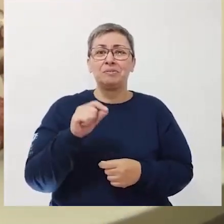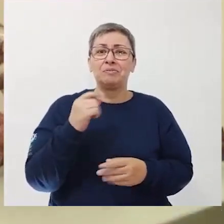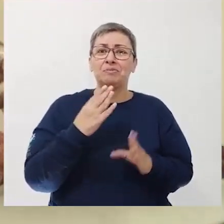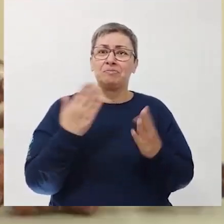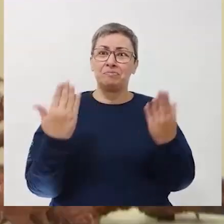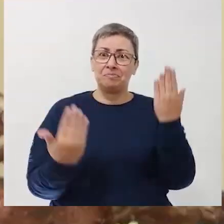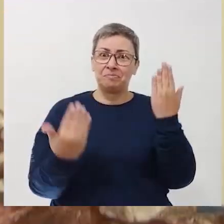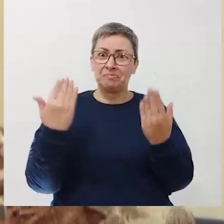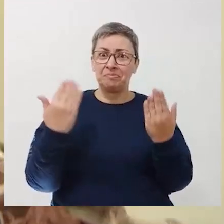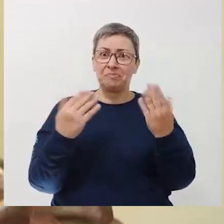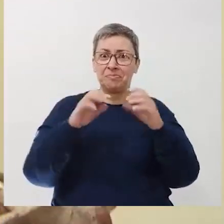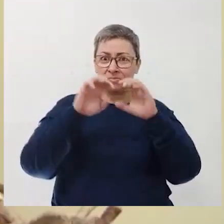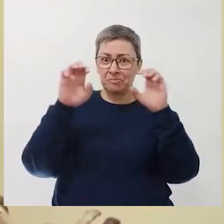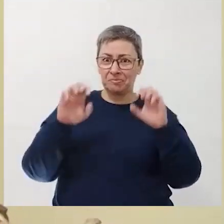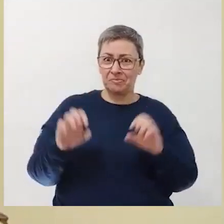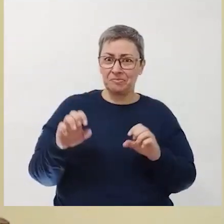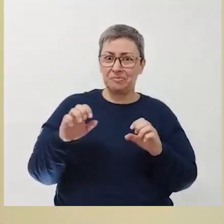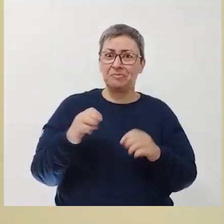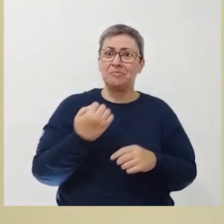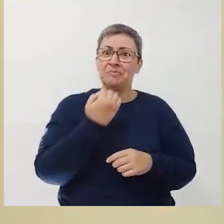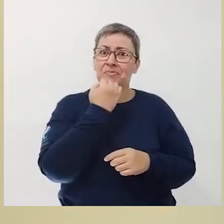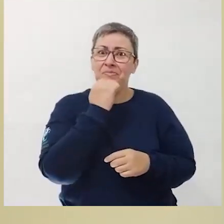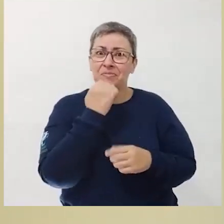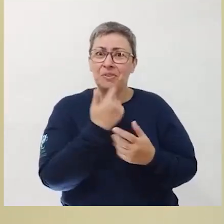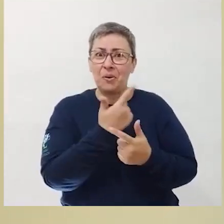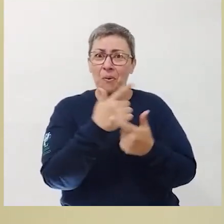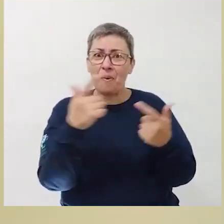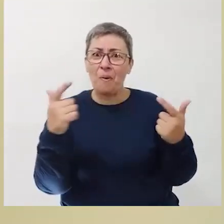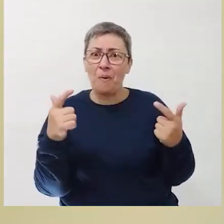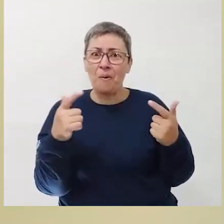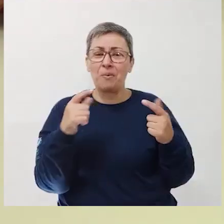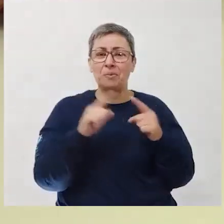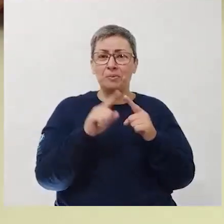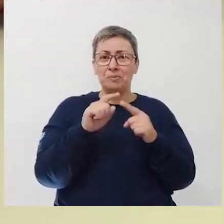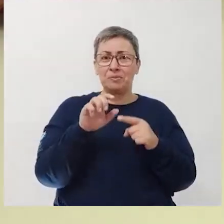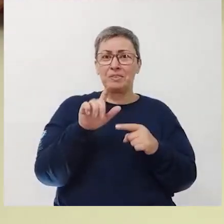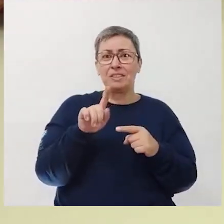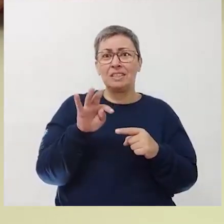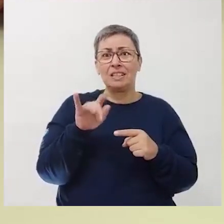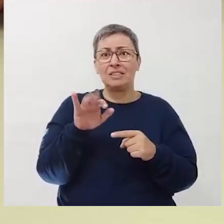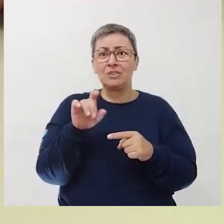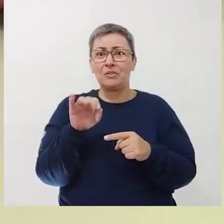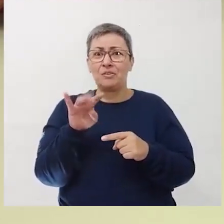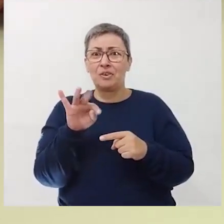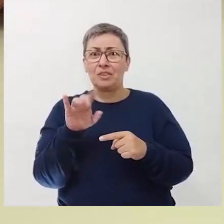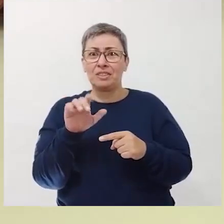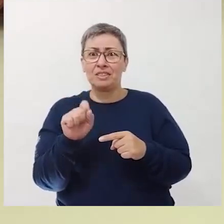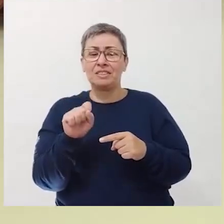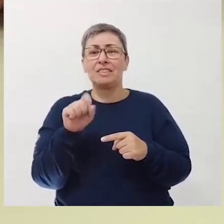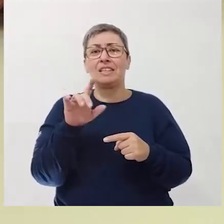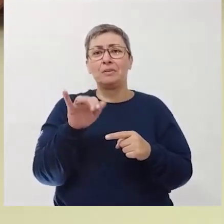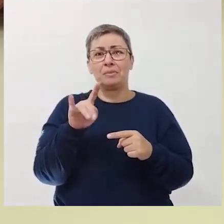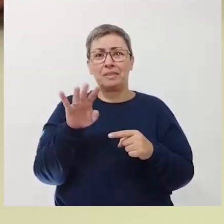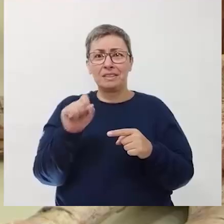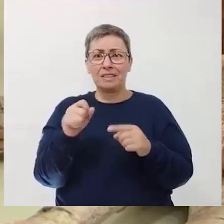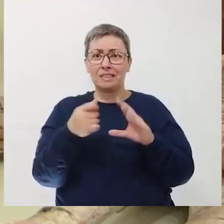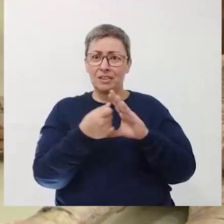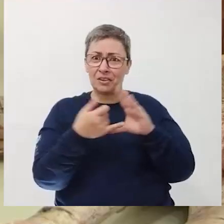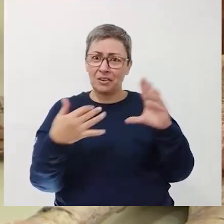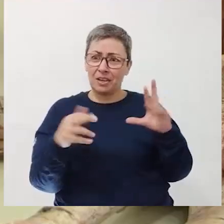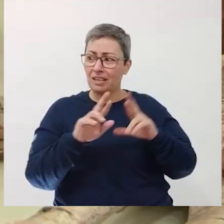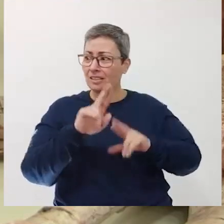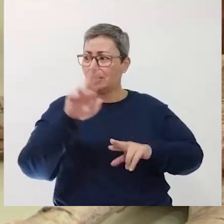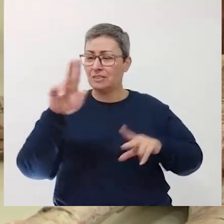Em comparação às estruturas anatômicas de outras espécies, o Gnatovórax cabreirai apresenta